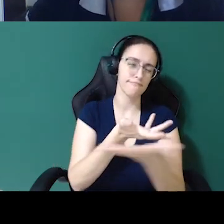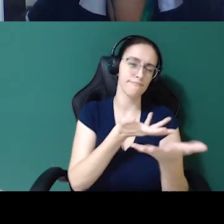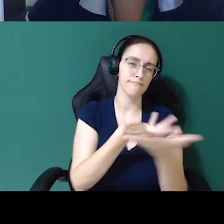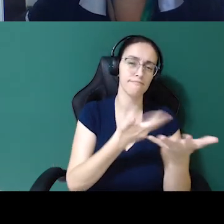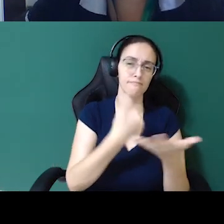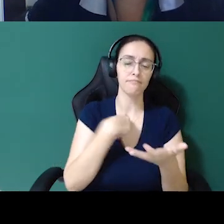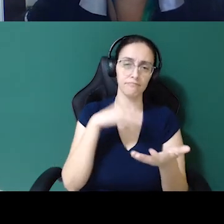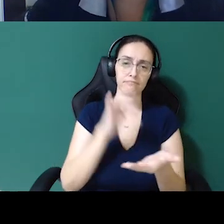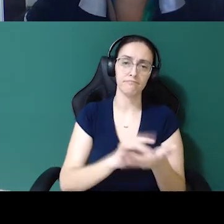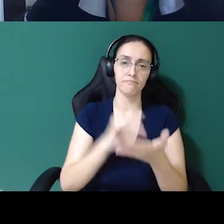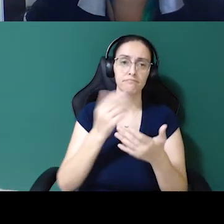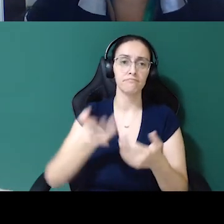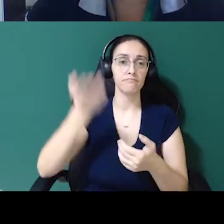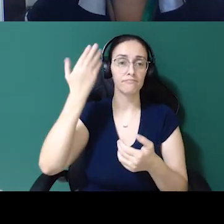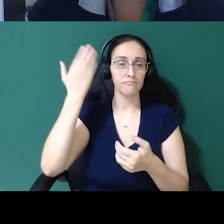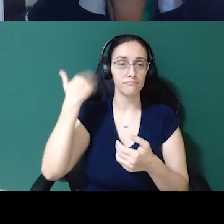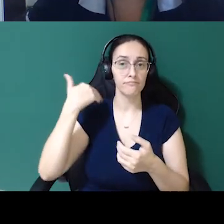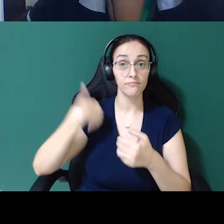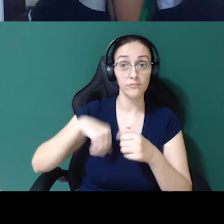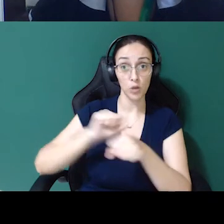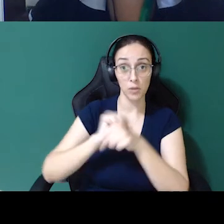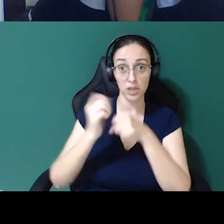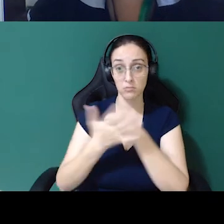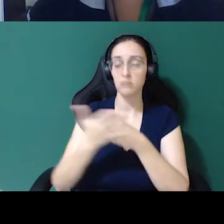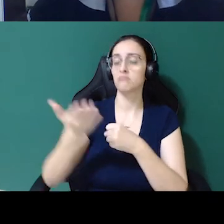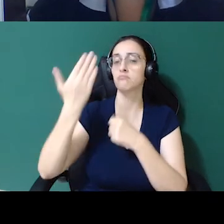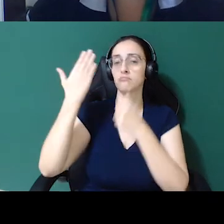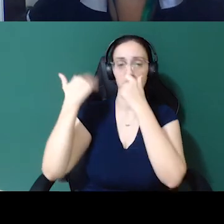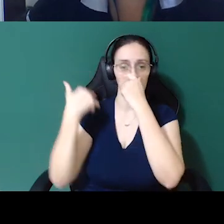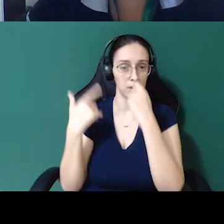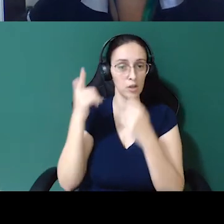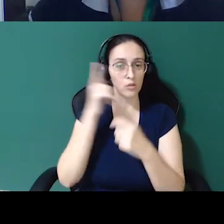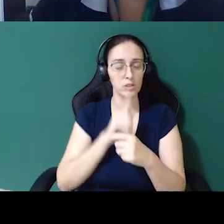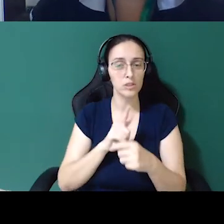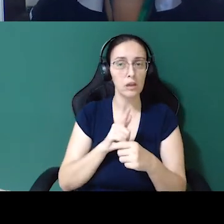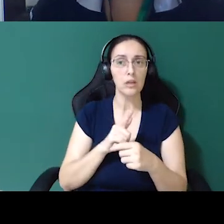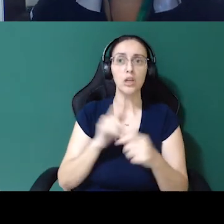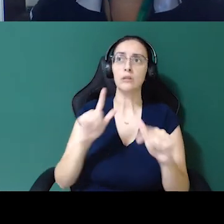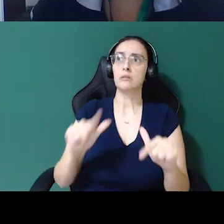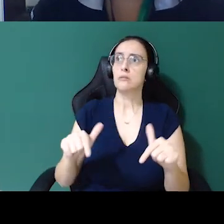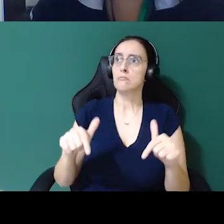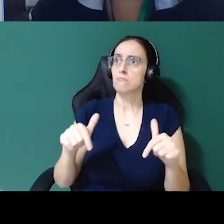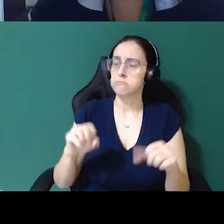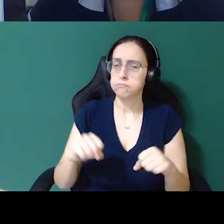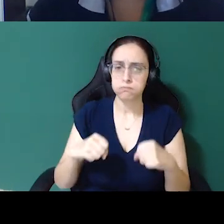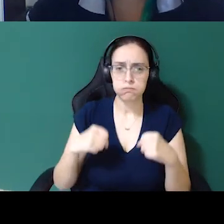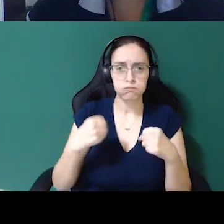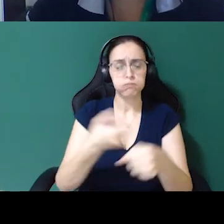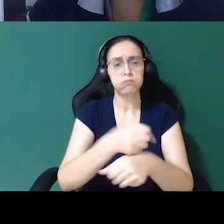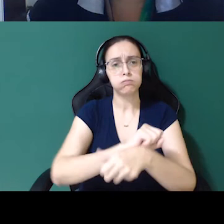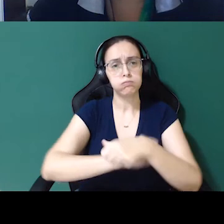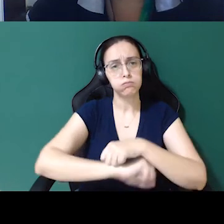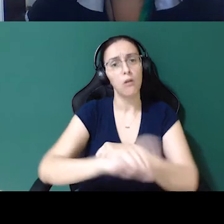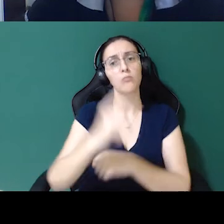era uma realidade, né, antes da pandemia, eu conseguia a muito custo uma oportunidade, uma colocação